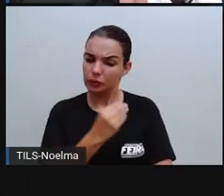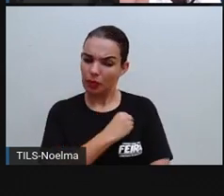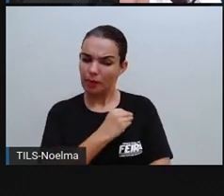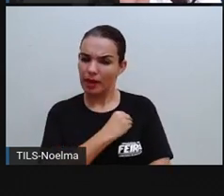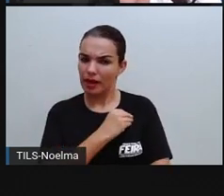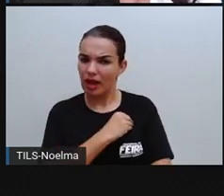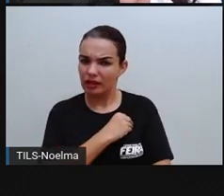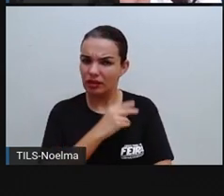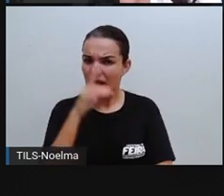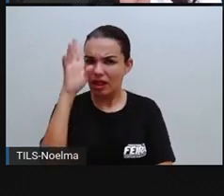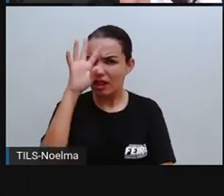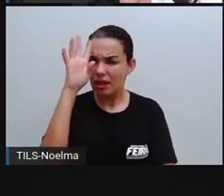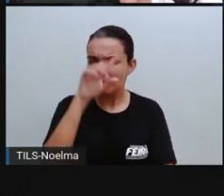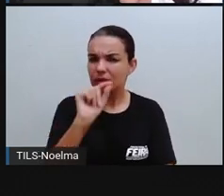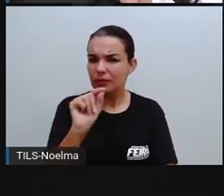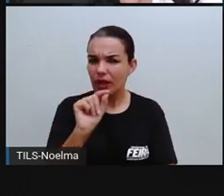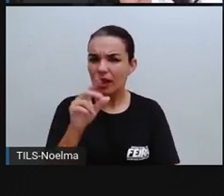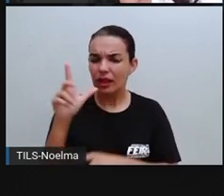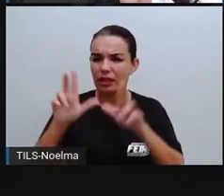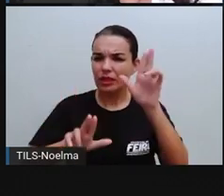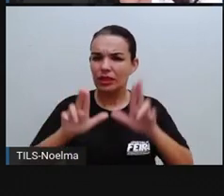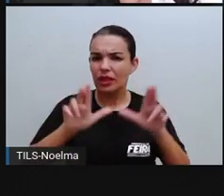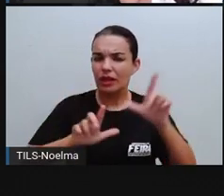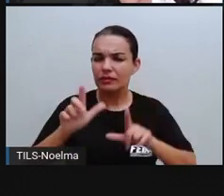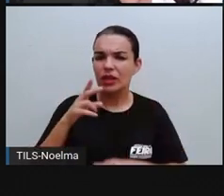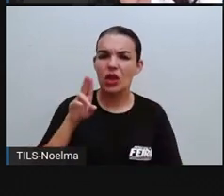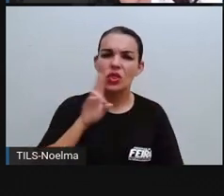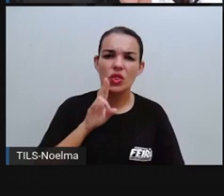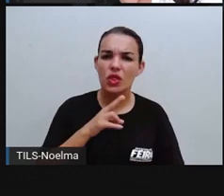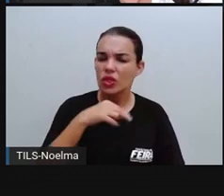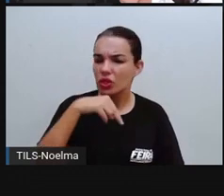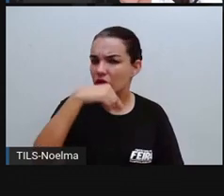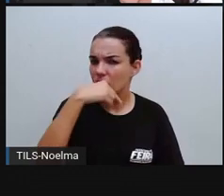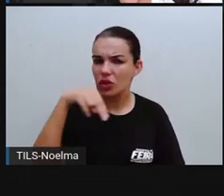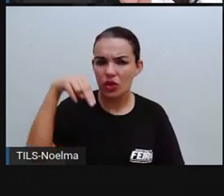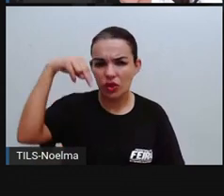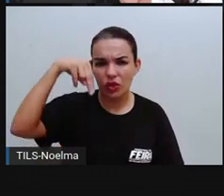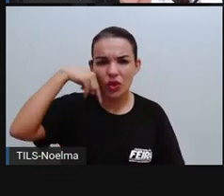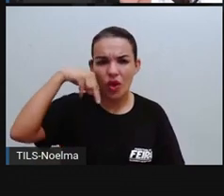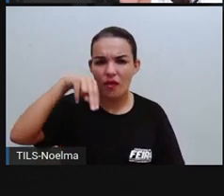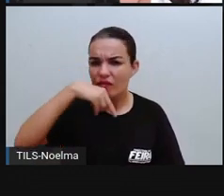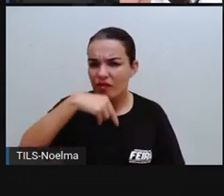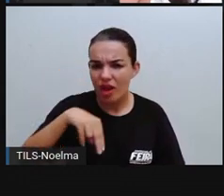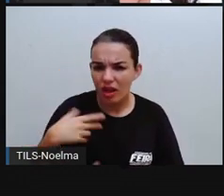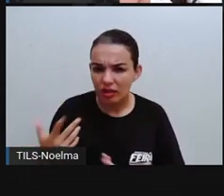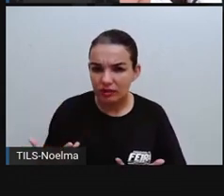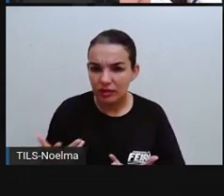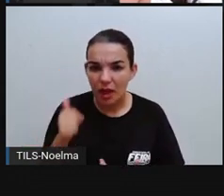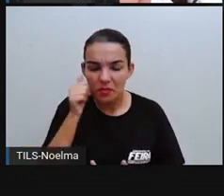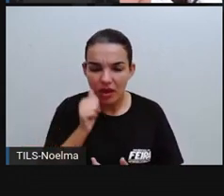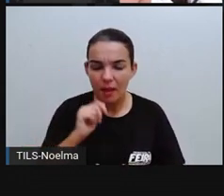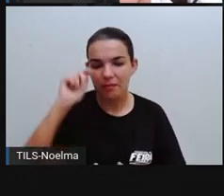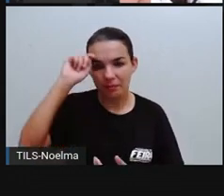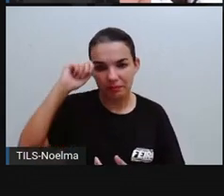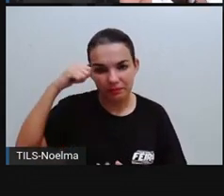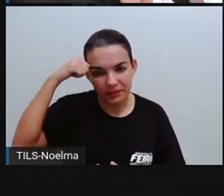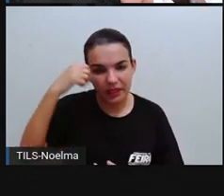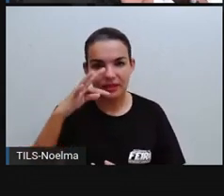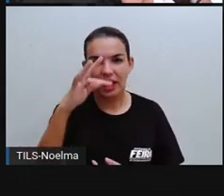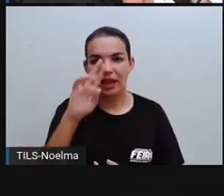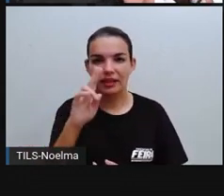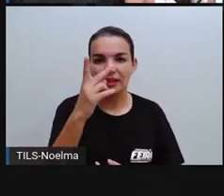E quem era a personagem principal? Thaís Araújo. E qual era a cor de Thaís Araújo? Era a cor negra. Então,